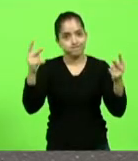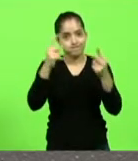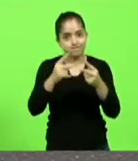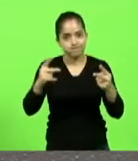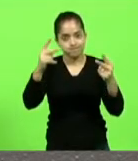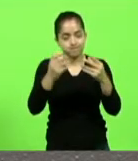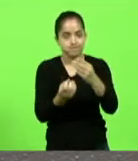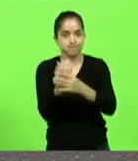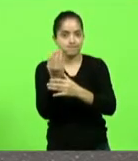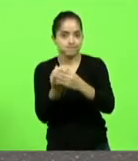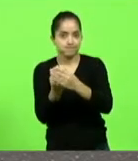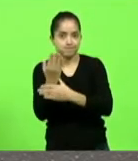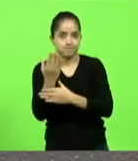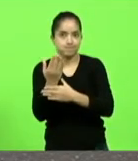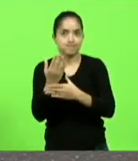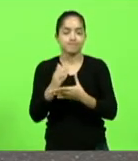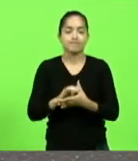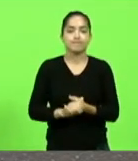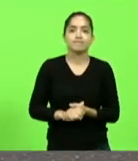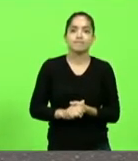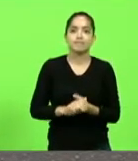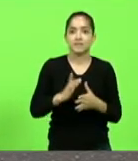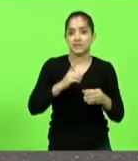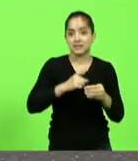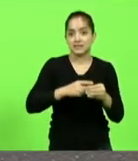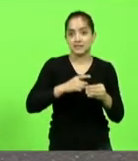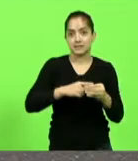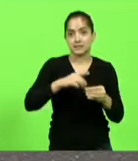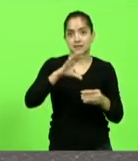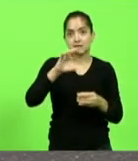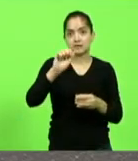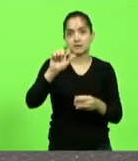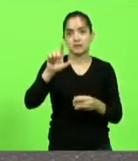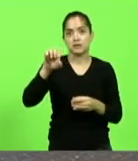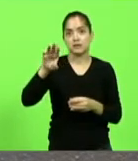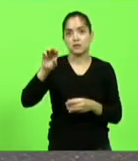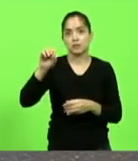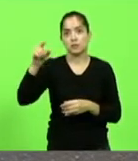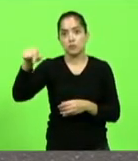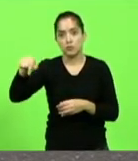lá em Calmon mais de 100 torres